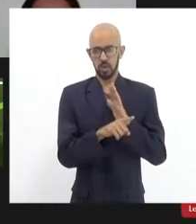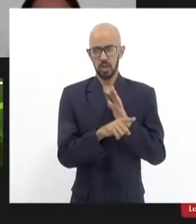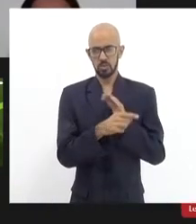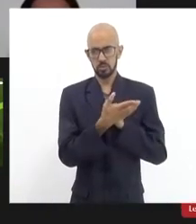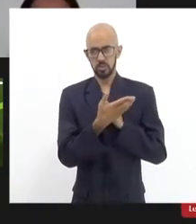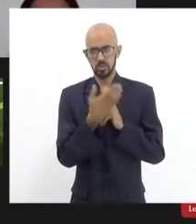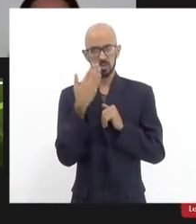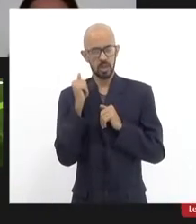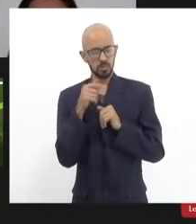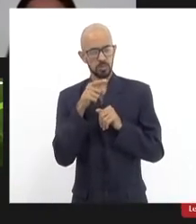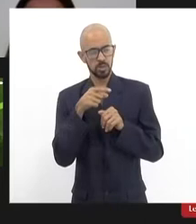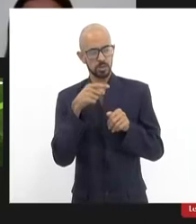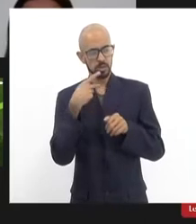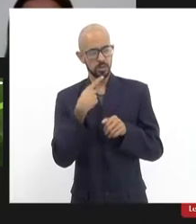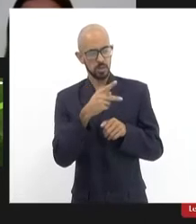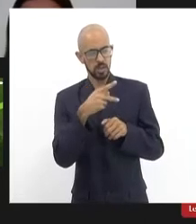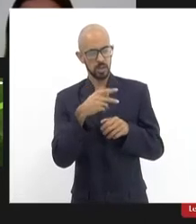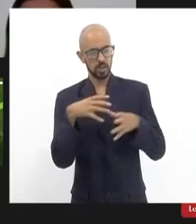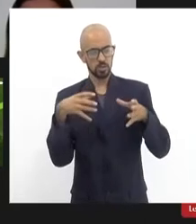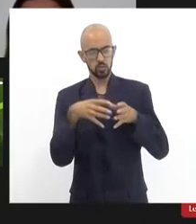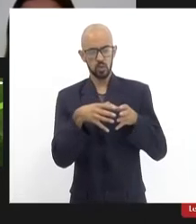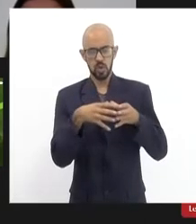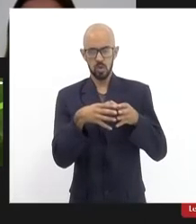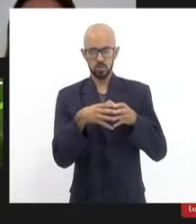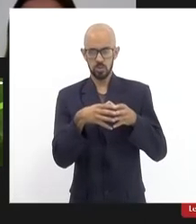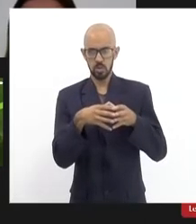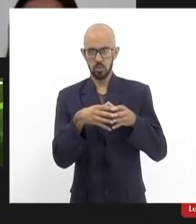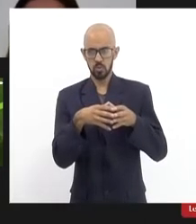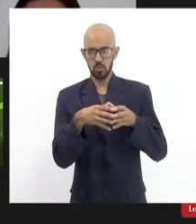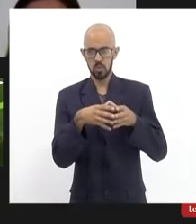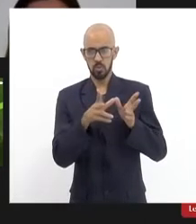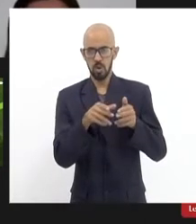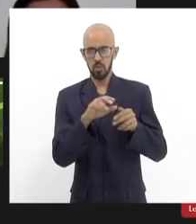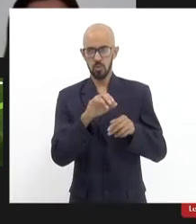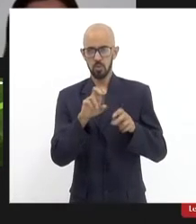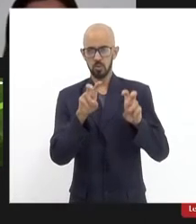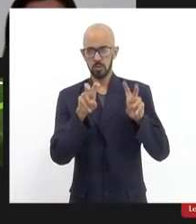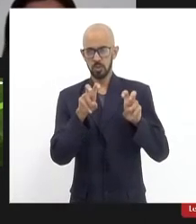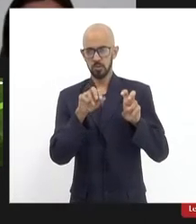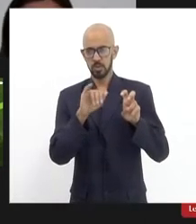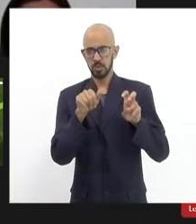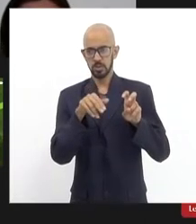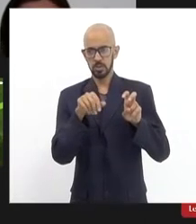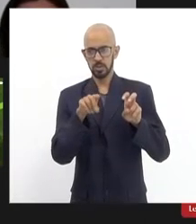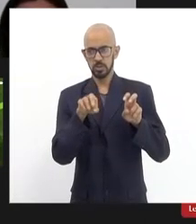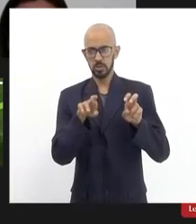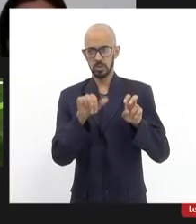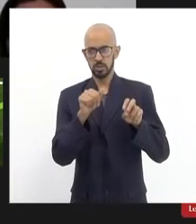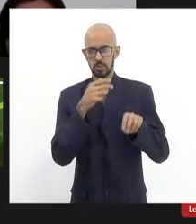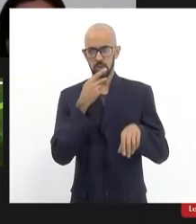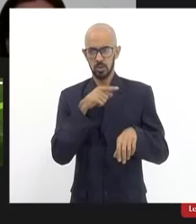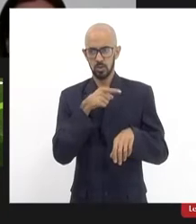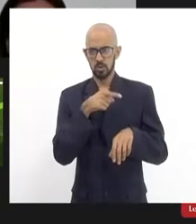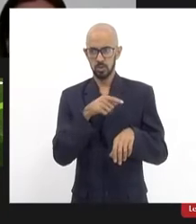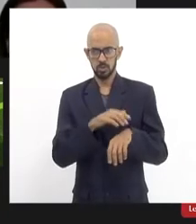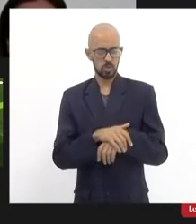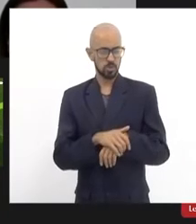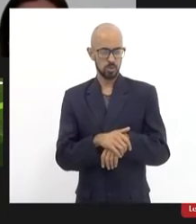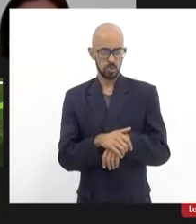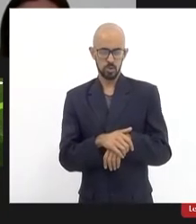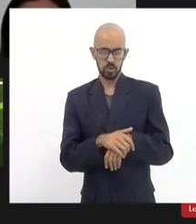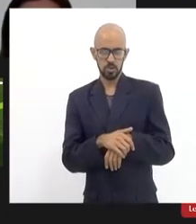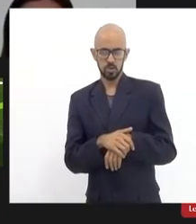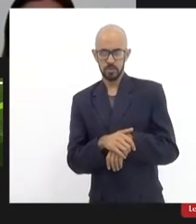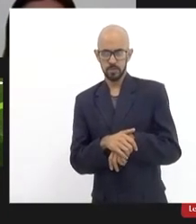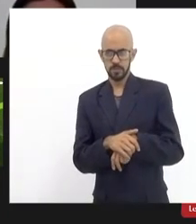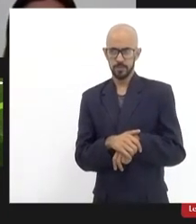lembrando esse tema que a Jandira colocou aí atrás há alguma linha? Chico depois eu vou ouvir o Lindbergh